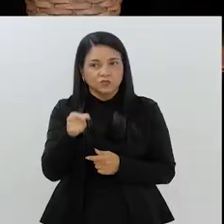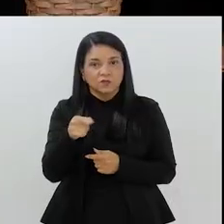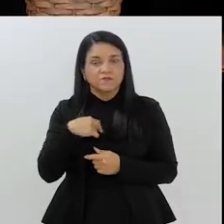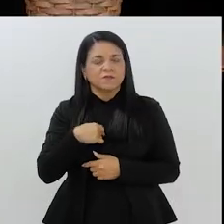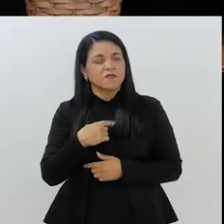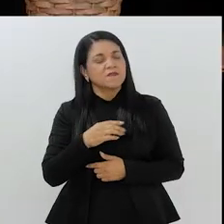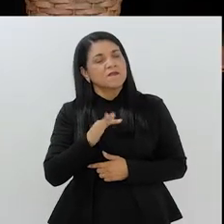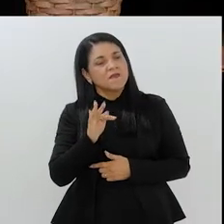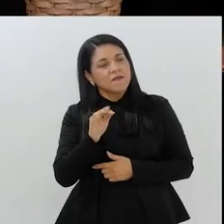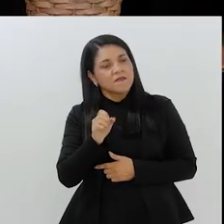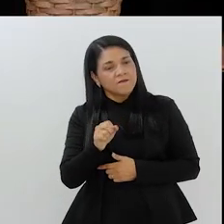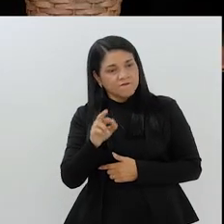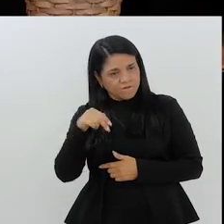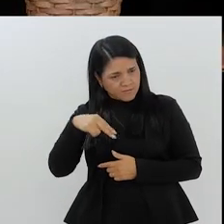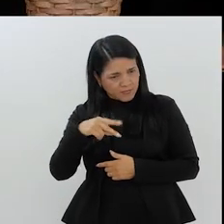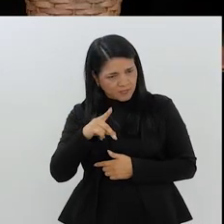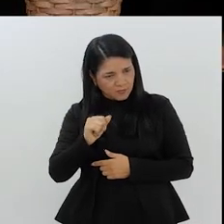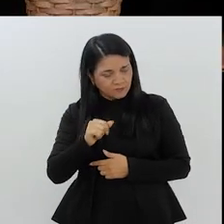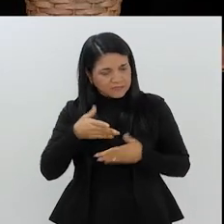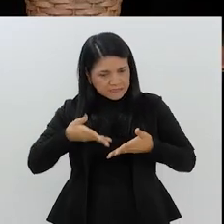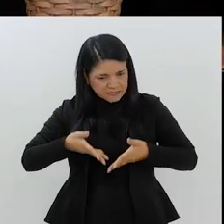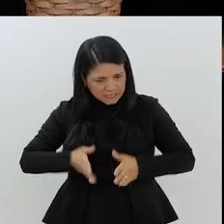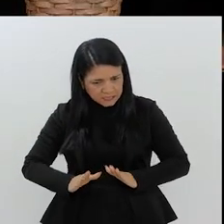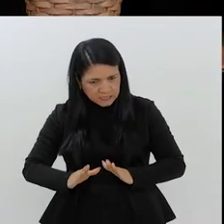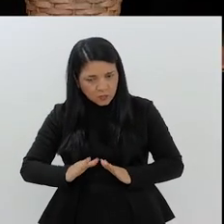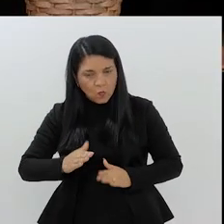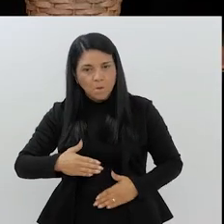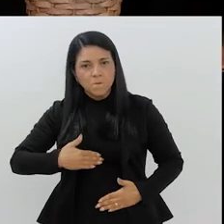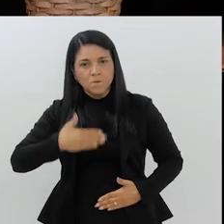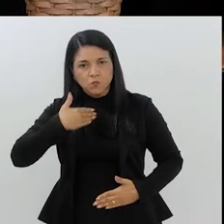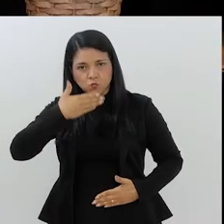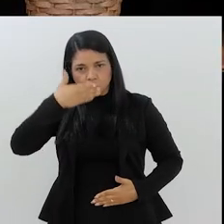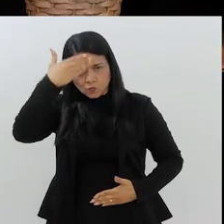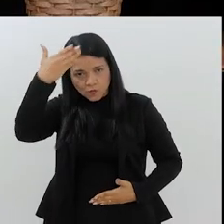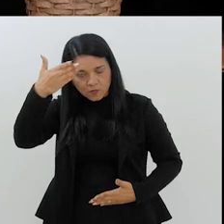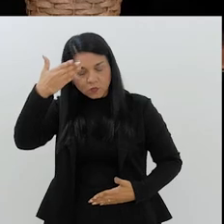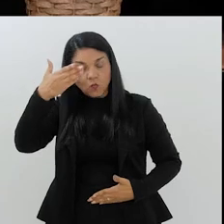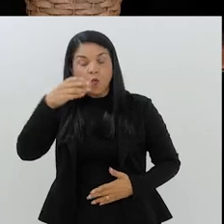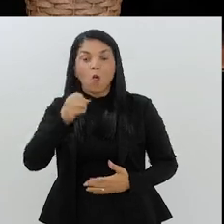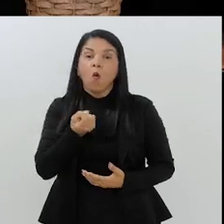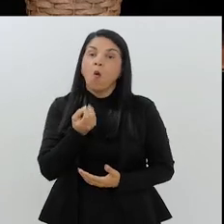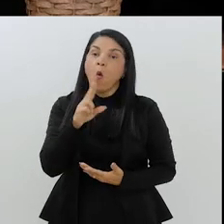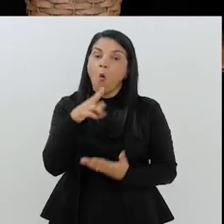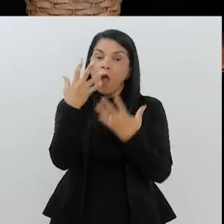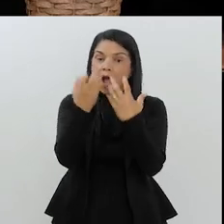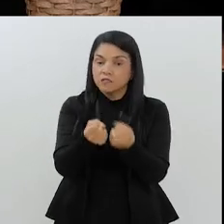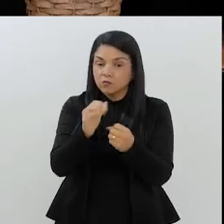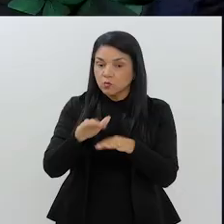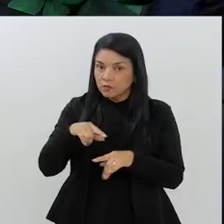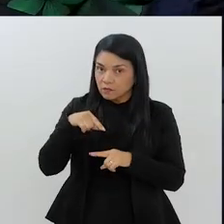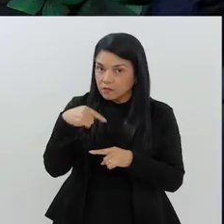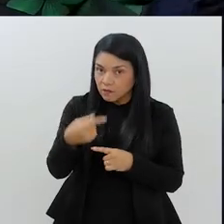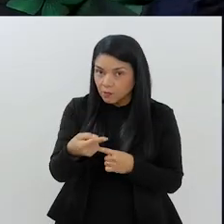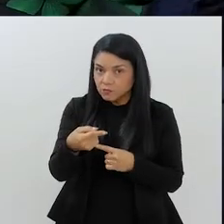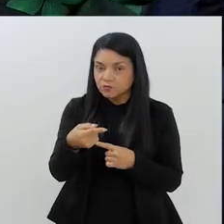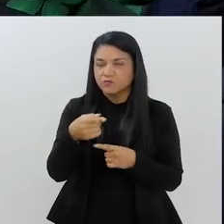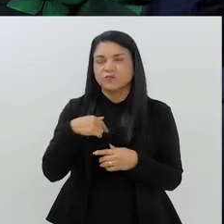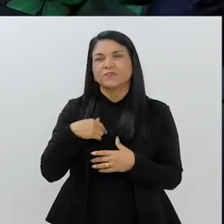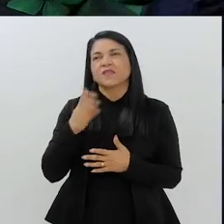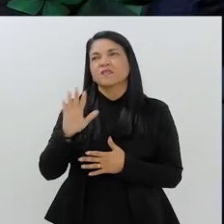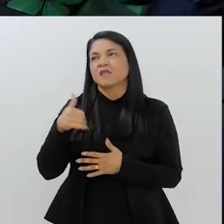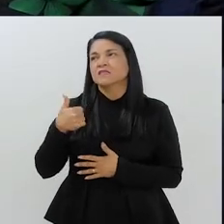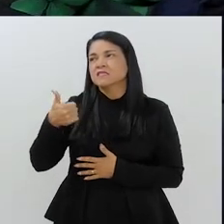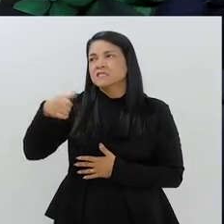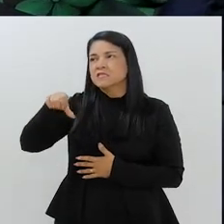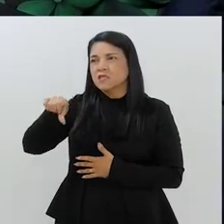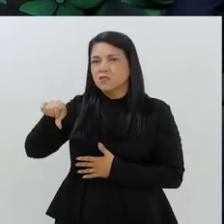você é muçulmano de nascença ou você é muçulmano, se converteu? Eu me converti há